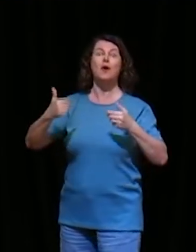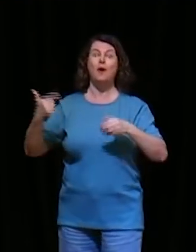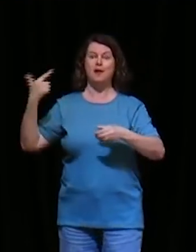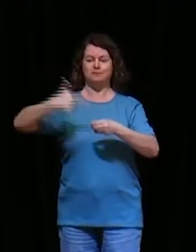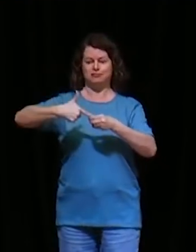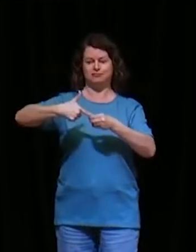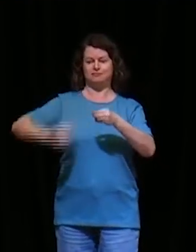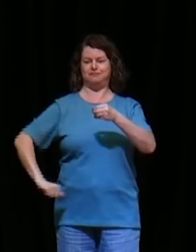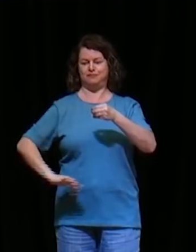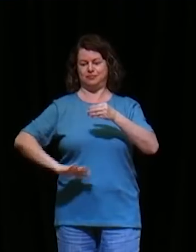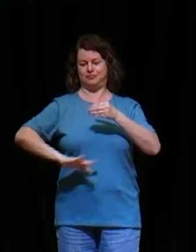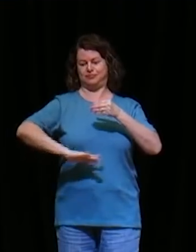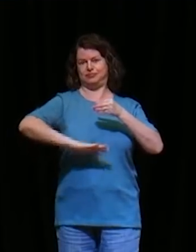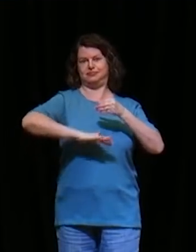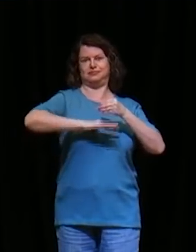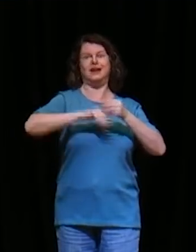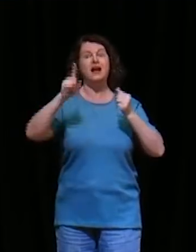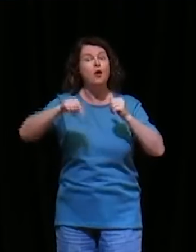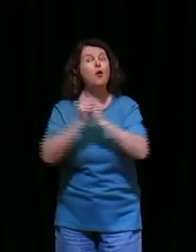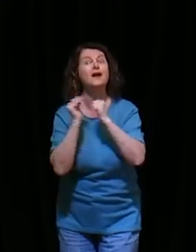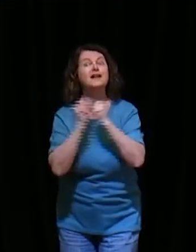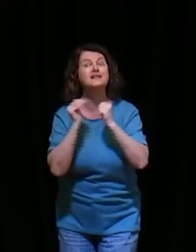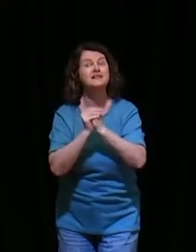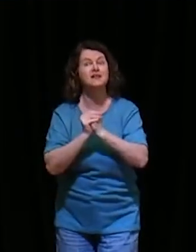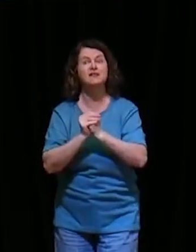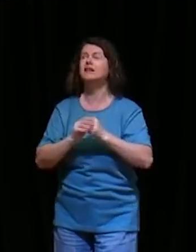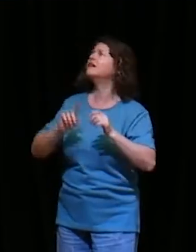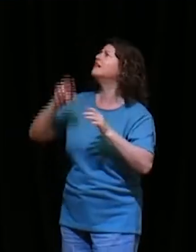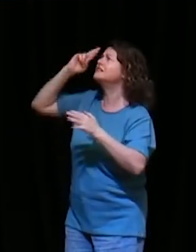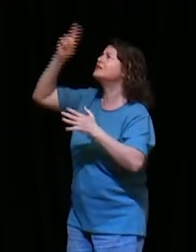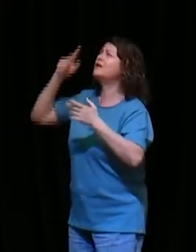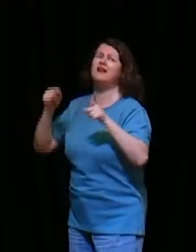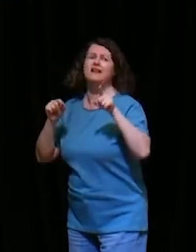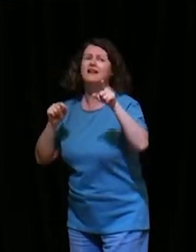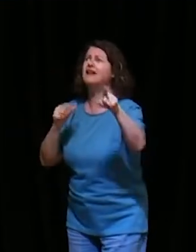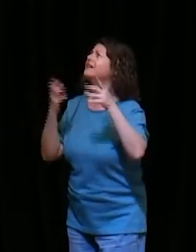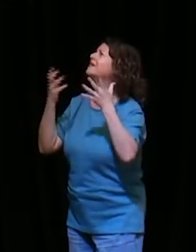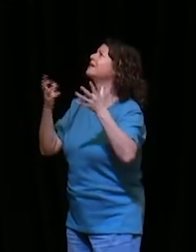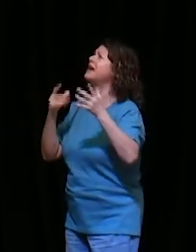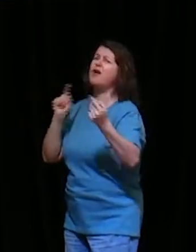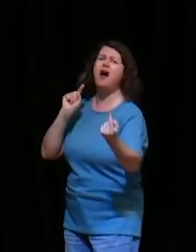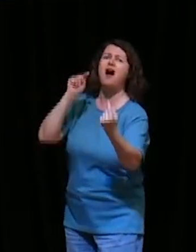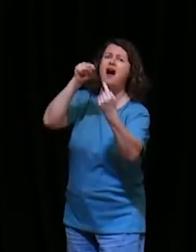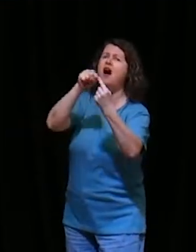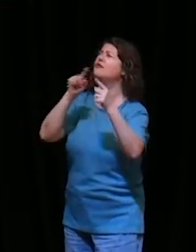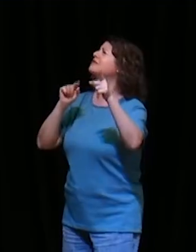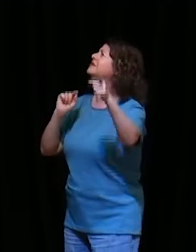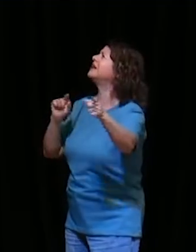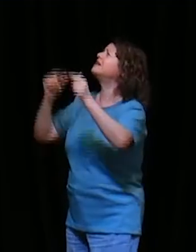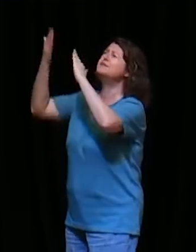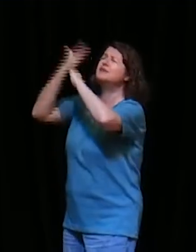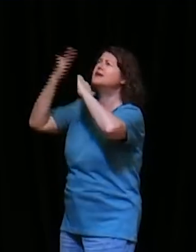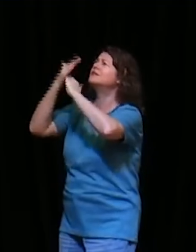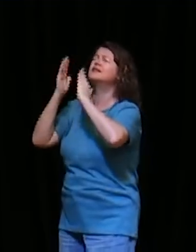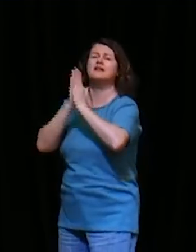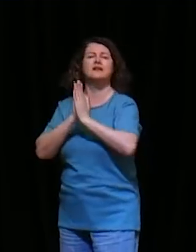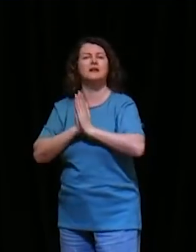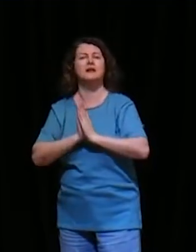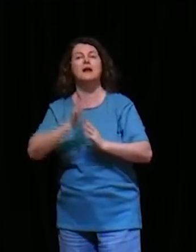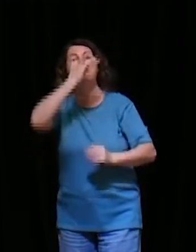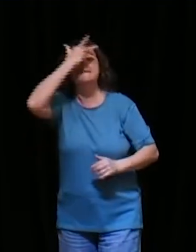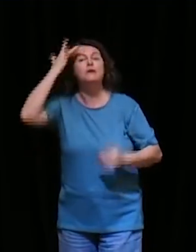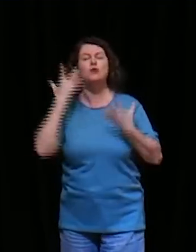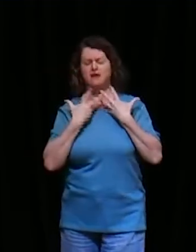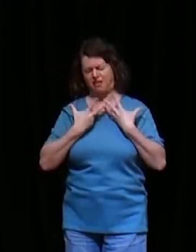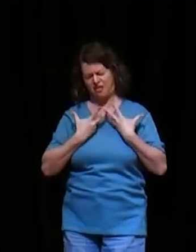alcançar, é lá que eu quero chegar, é nisso que eu quero me mover, pessoas desanimadas, são pessoas que não